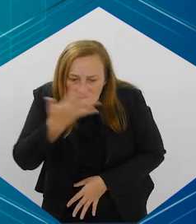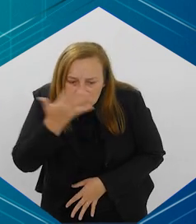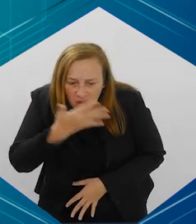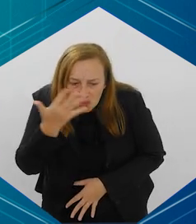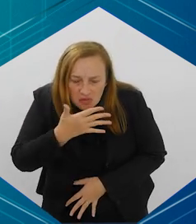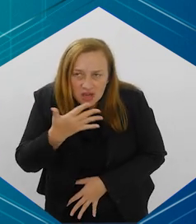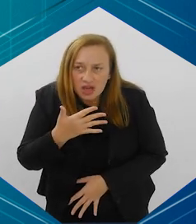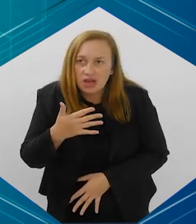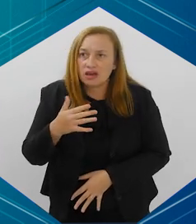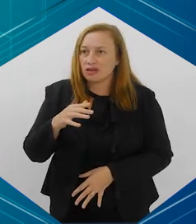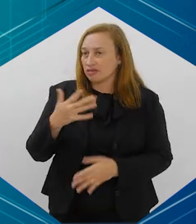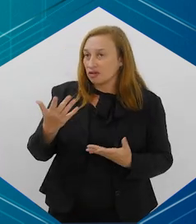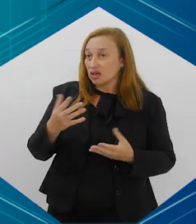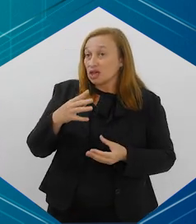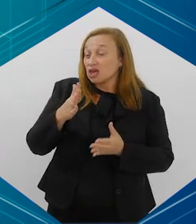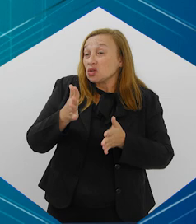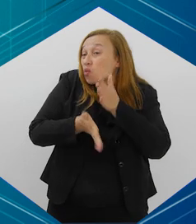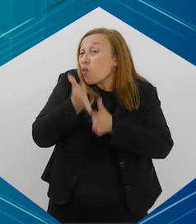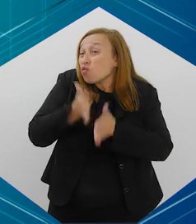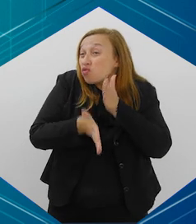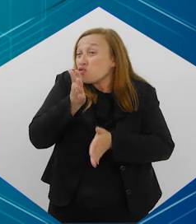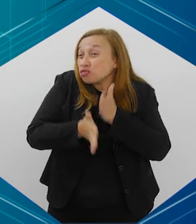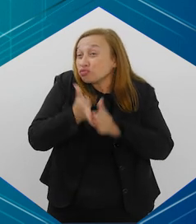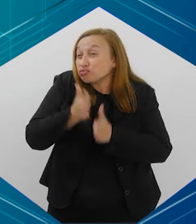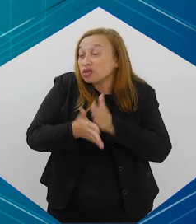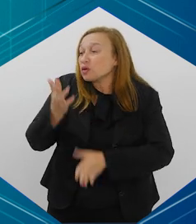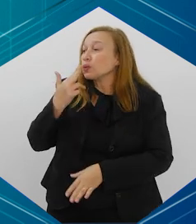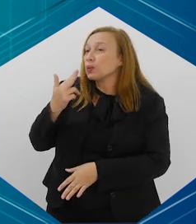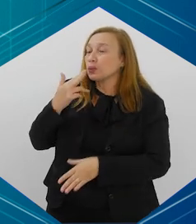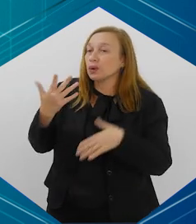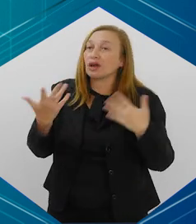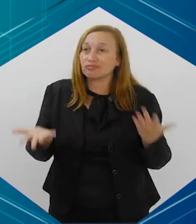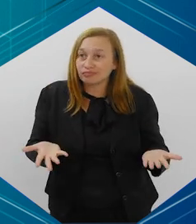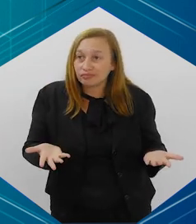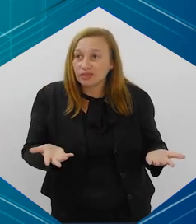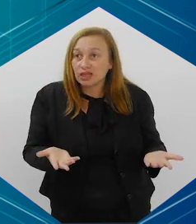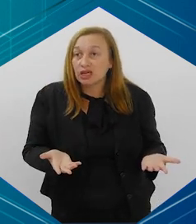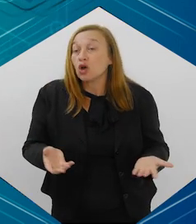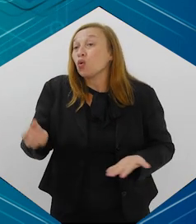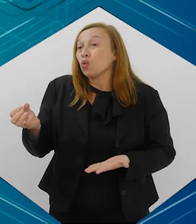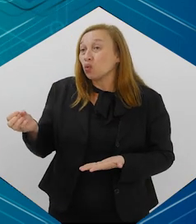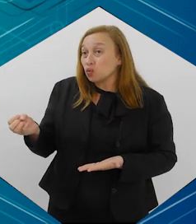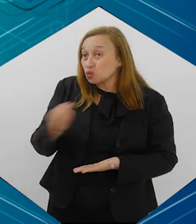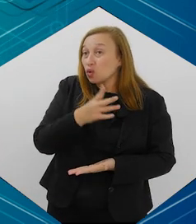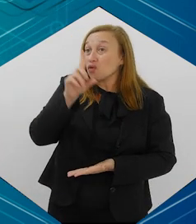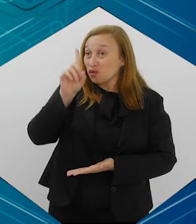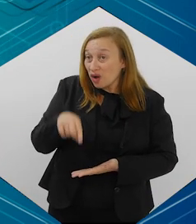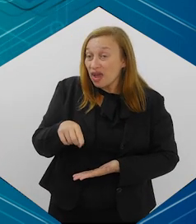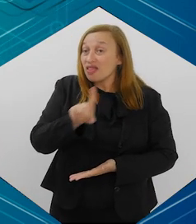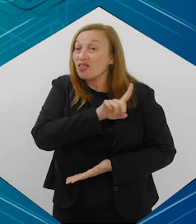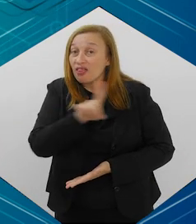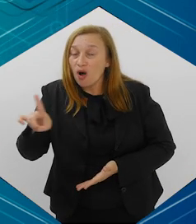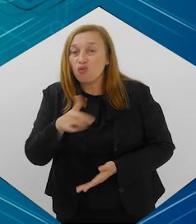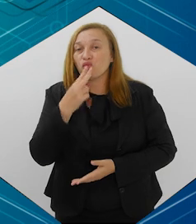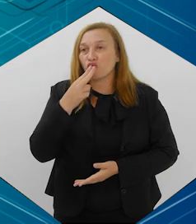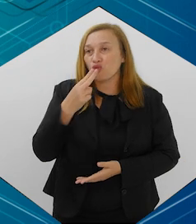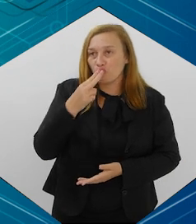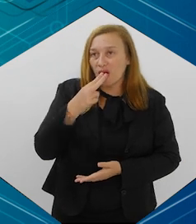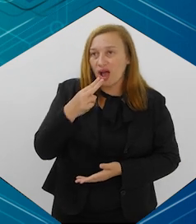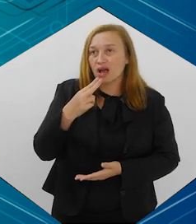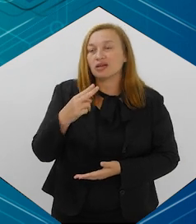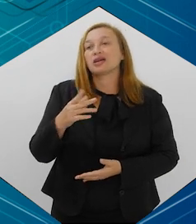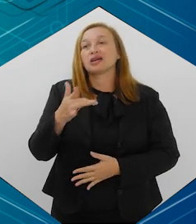aquilo é um cigarro, porque ele se confunde com aquilo tudo. Então, gente, o moderno é não fumar,